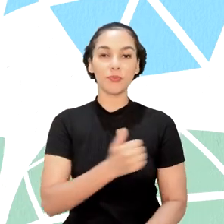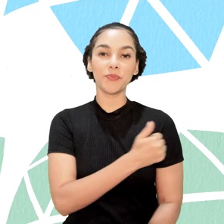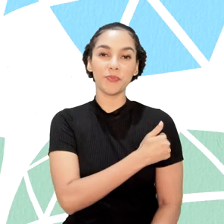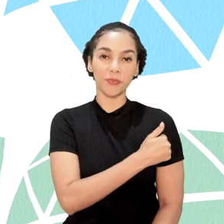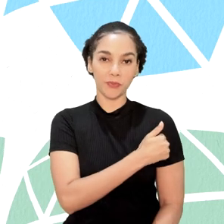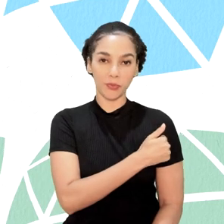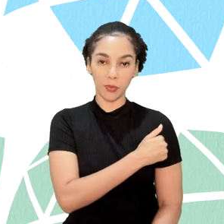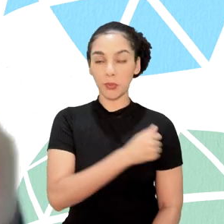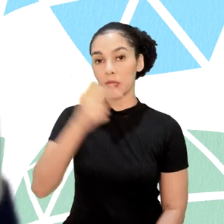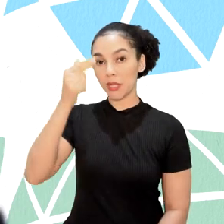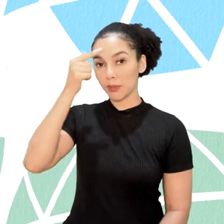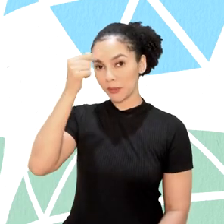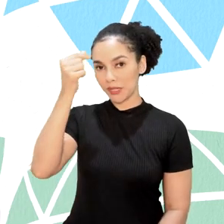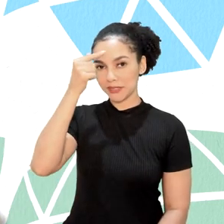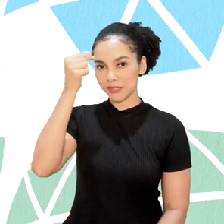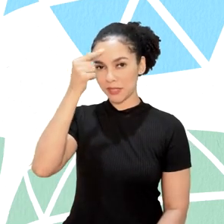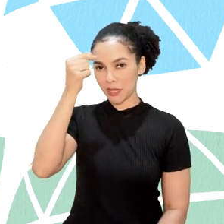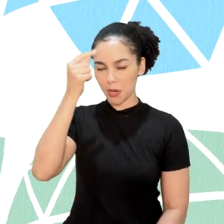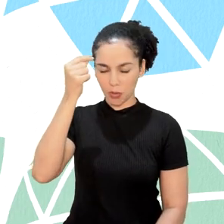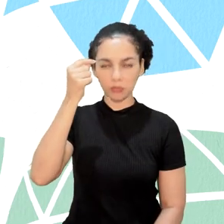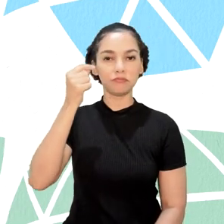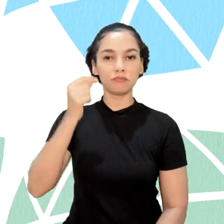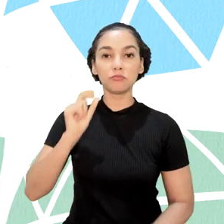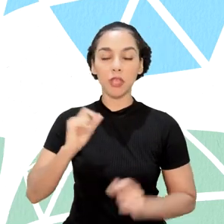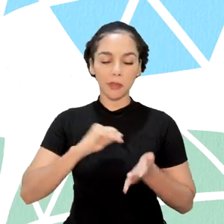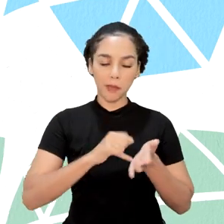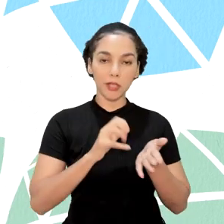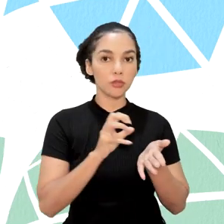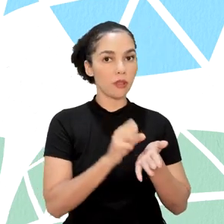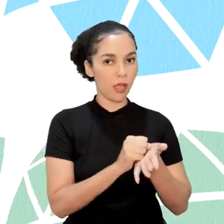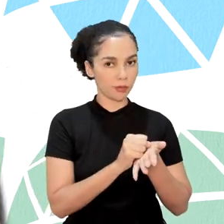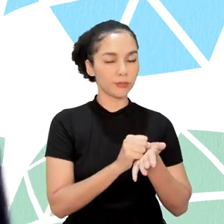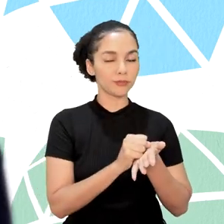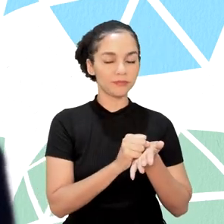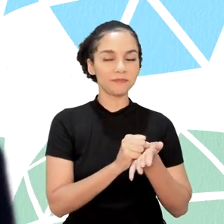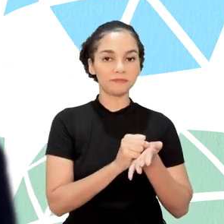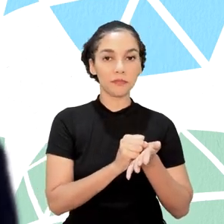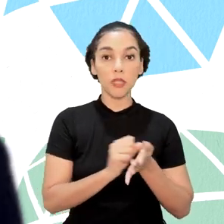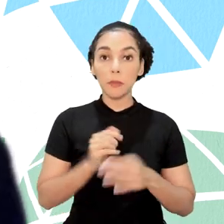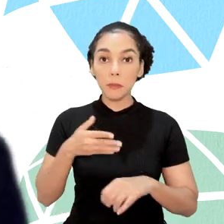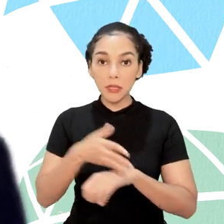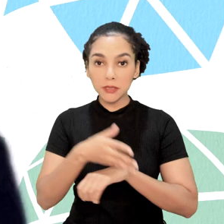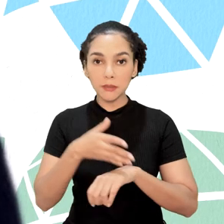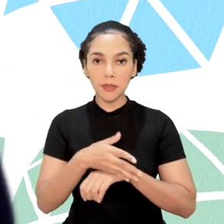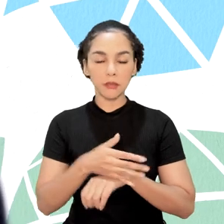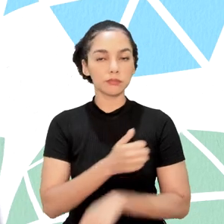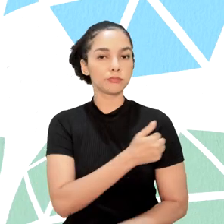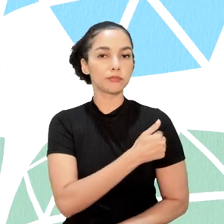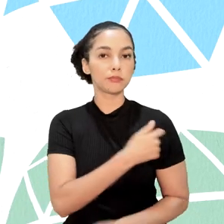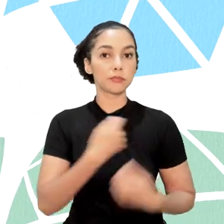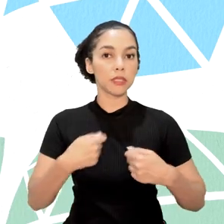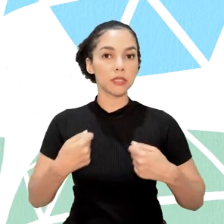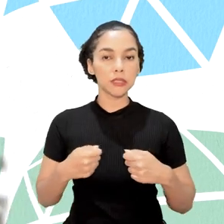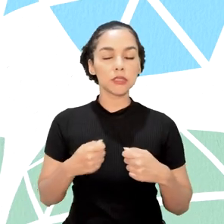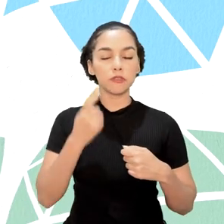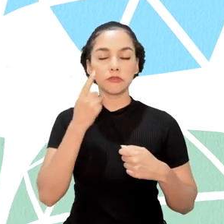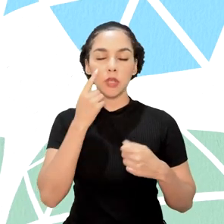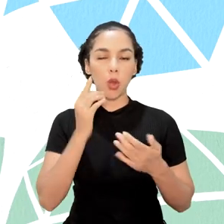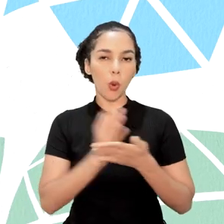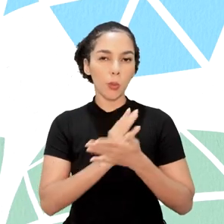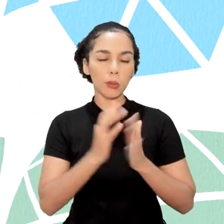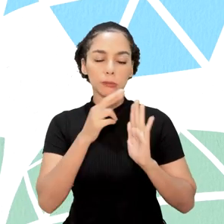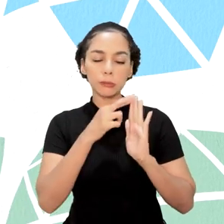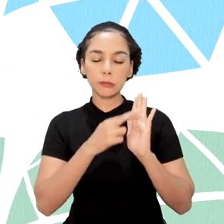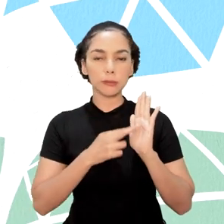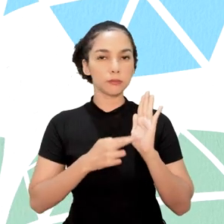alunos de graduação regularmente matriculados. Para participar, o estudante deve atender a alguns